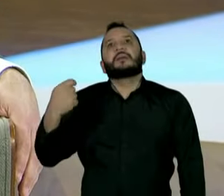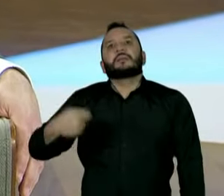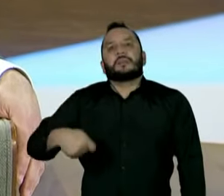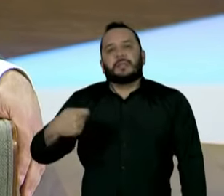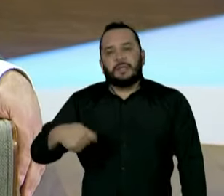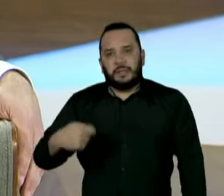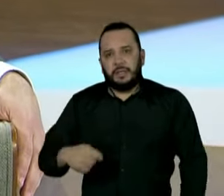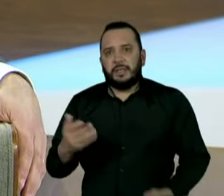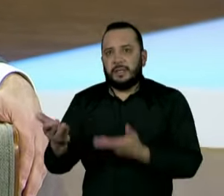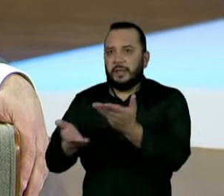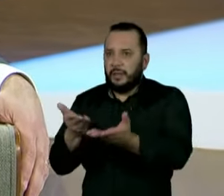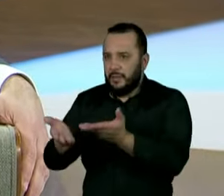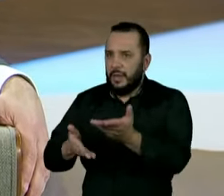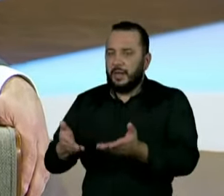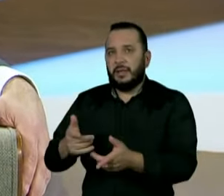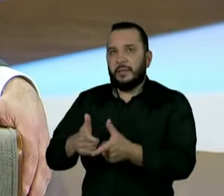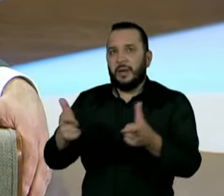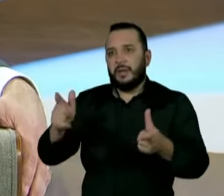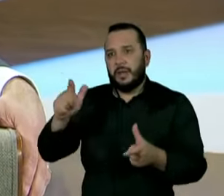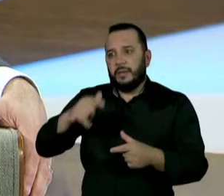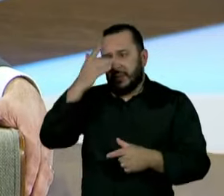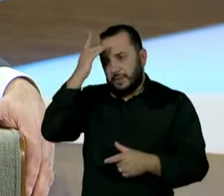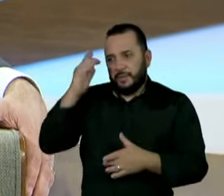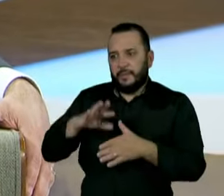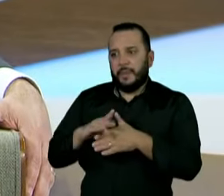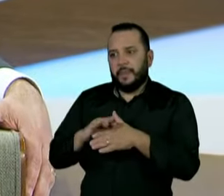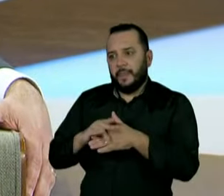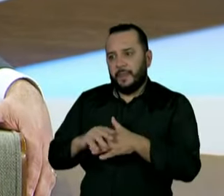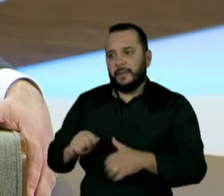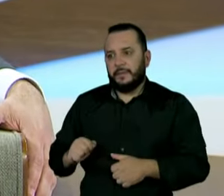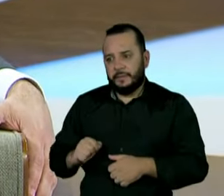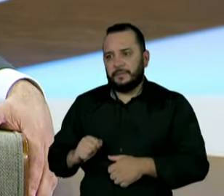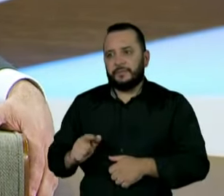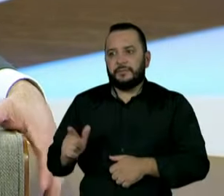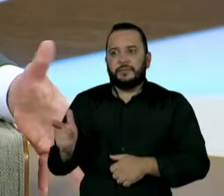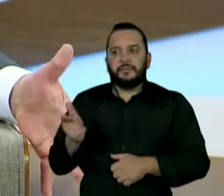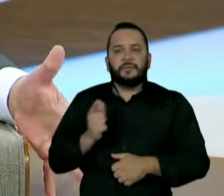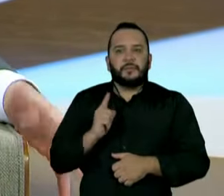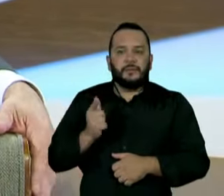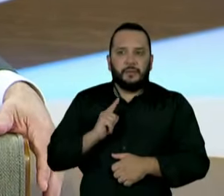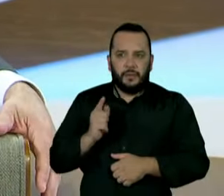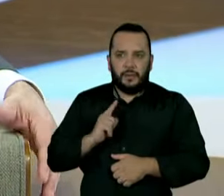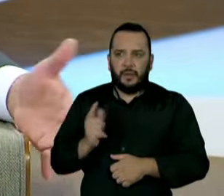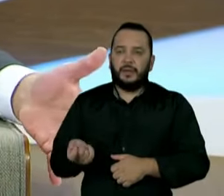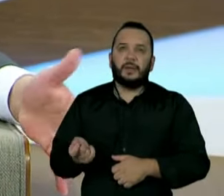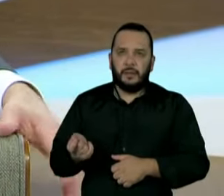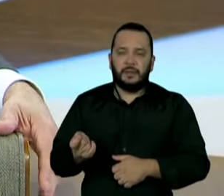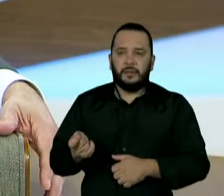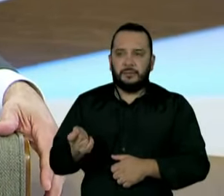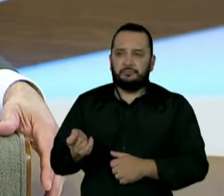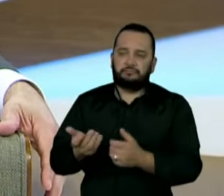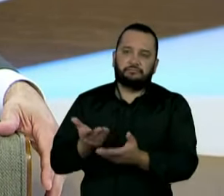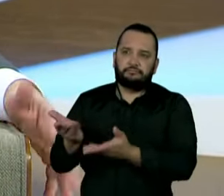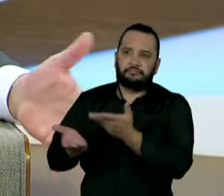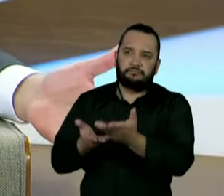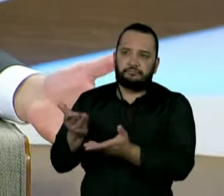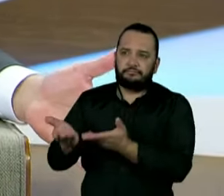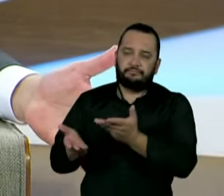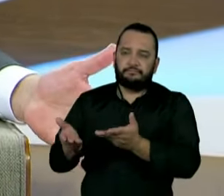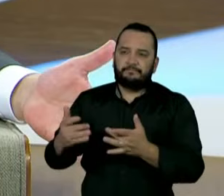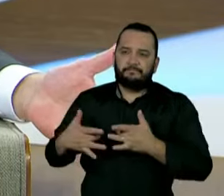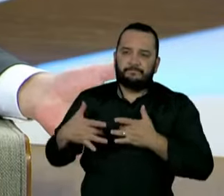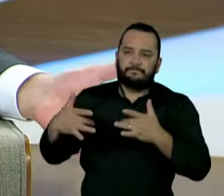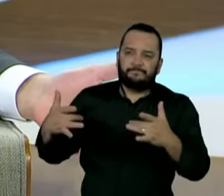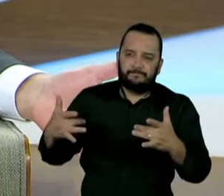pessoas doentes, a grande maioria é pessoa doente, pessoa que merece um tratamento humano e humanitário, claro, e isso